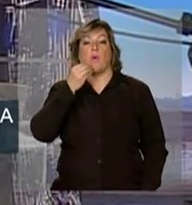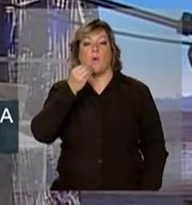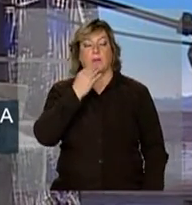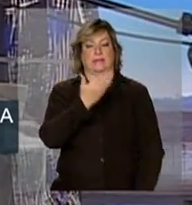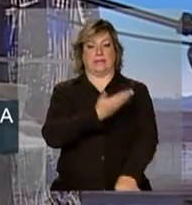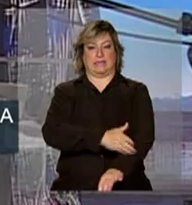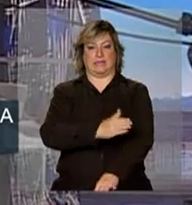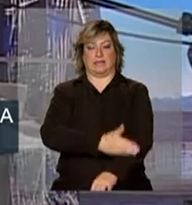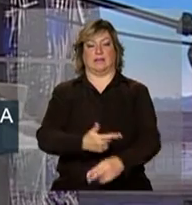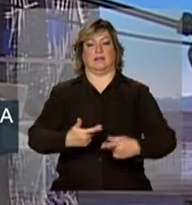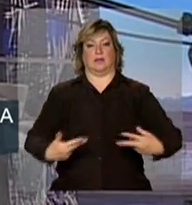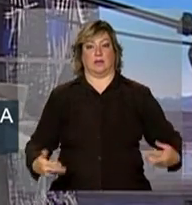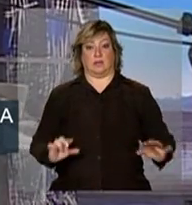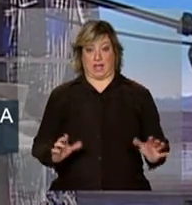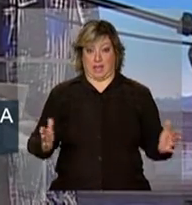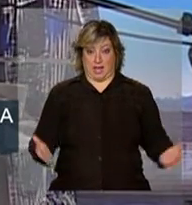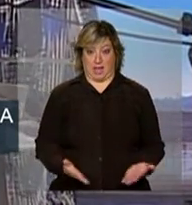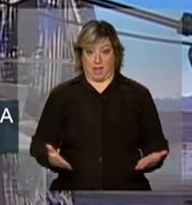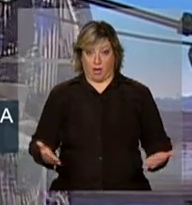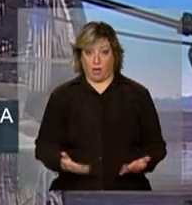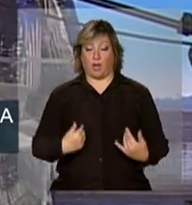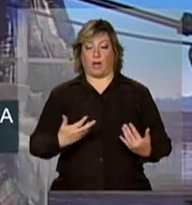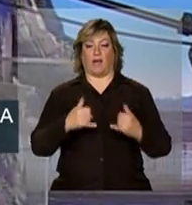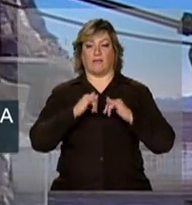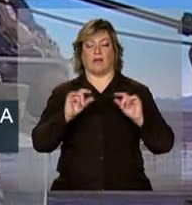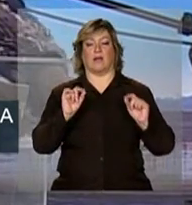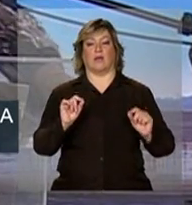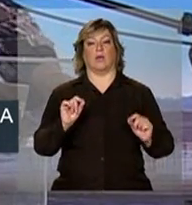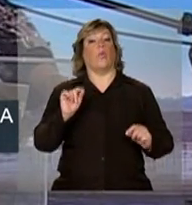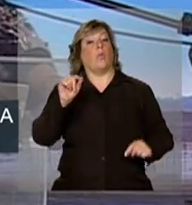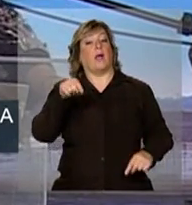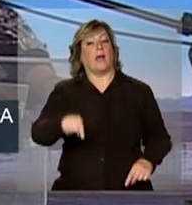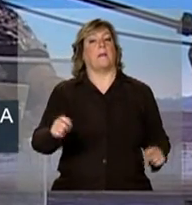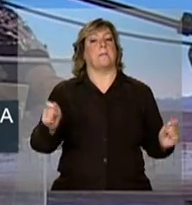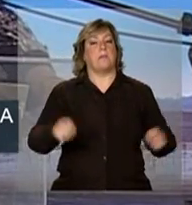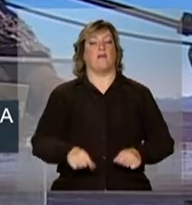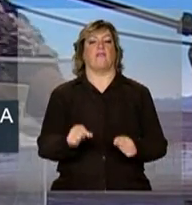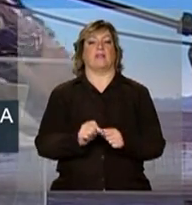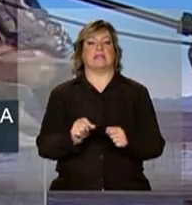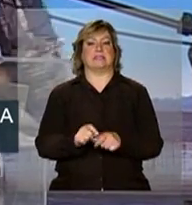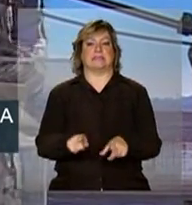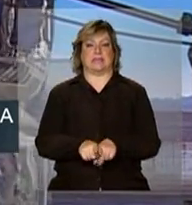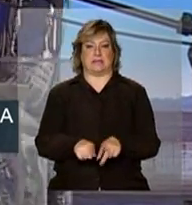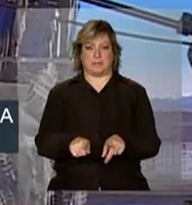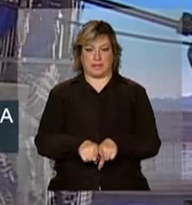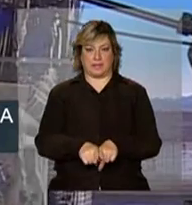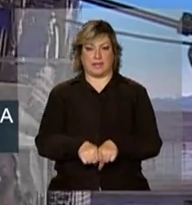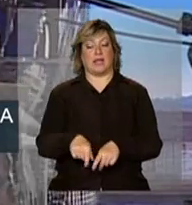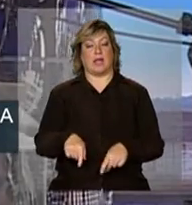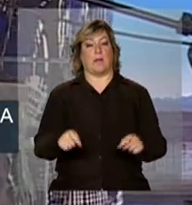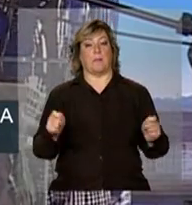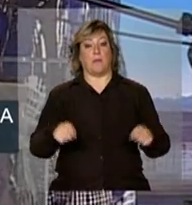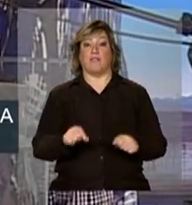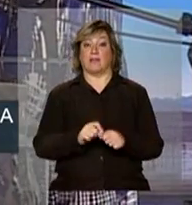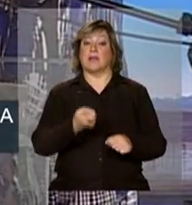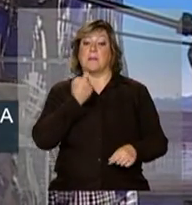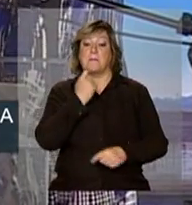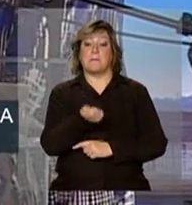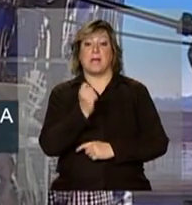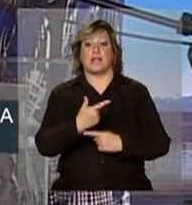de treinamento. Agora, eu queria dizer o que ela pode produzir também. Ela pode produzir peixes.